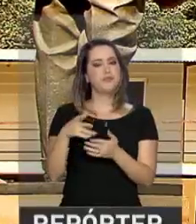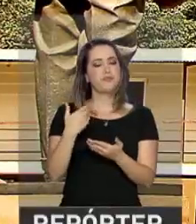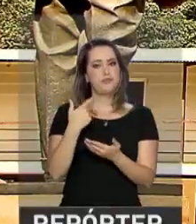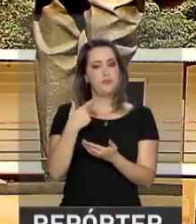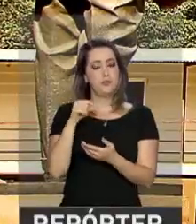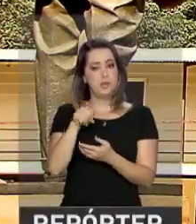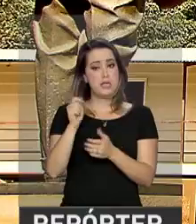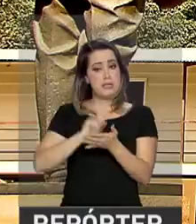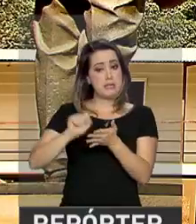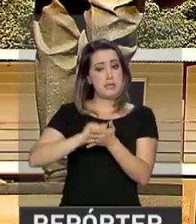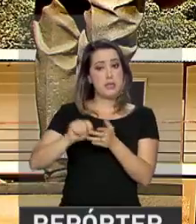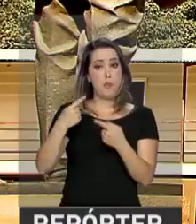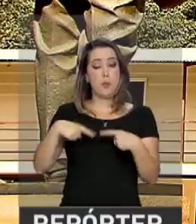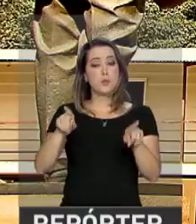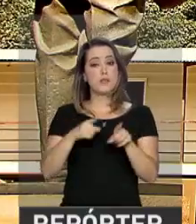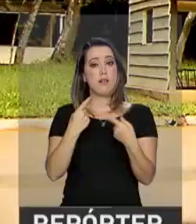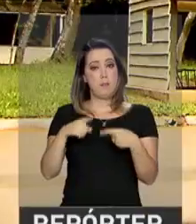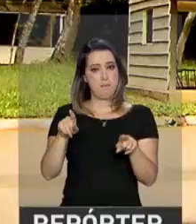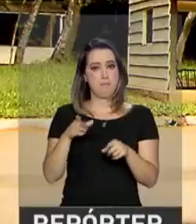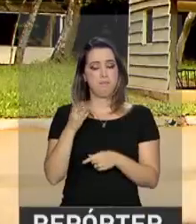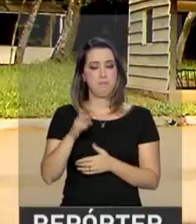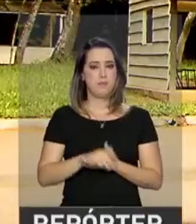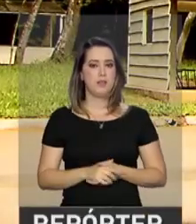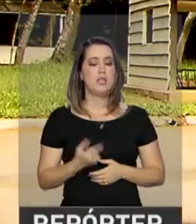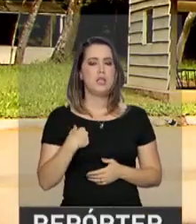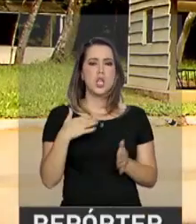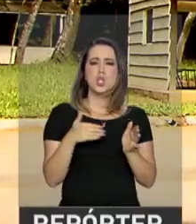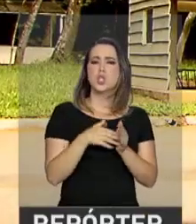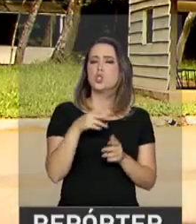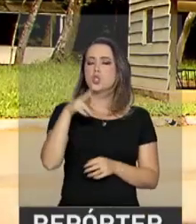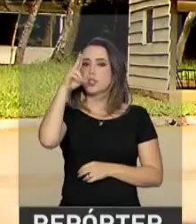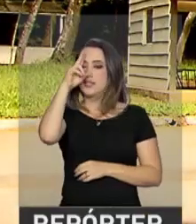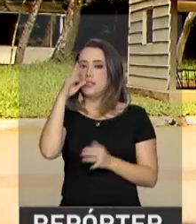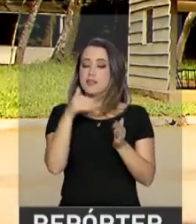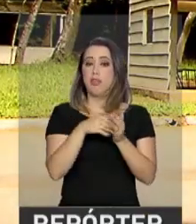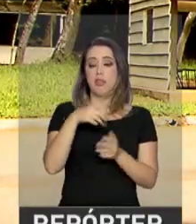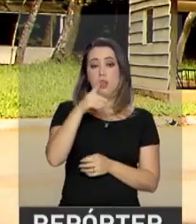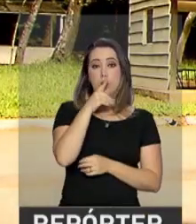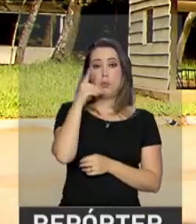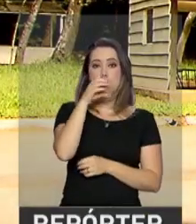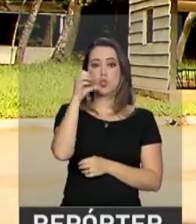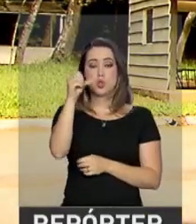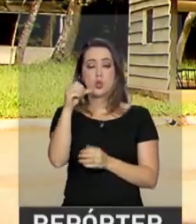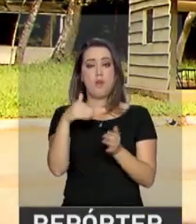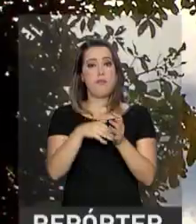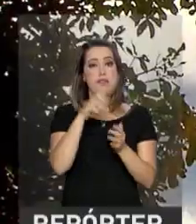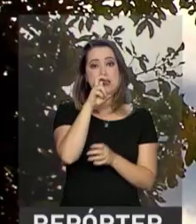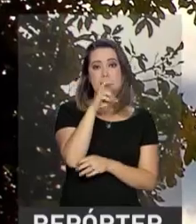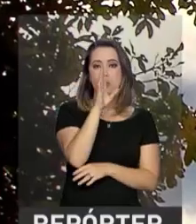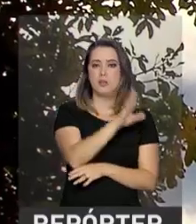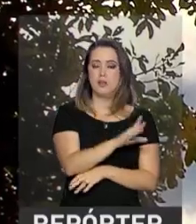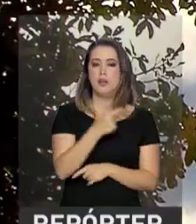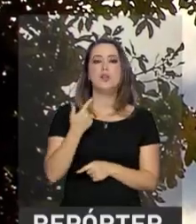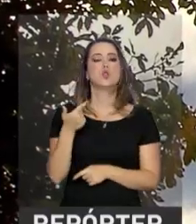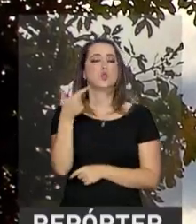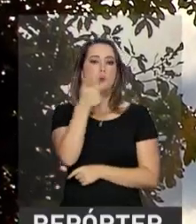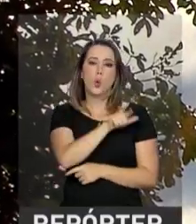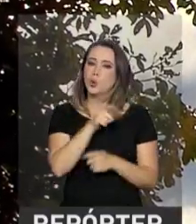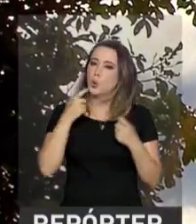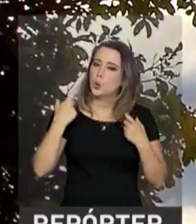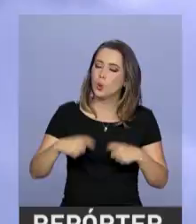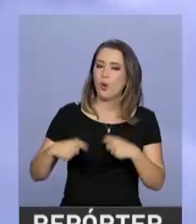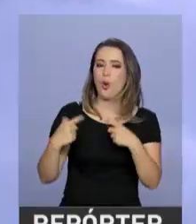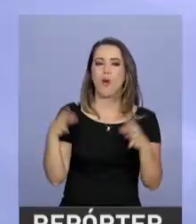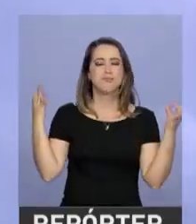Catetinho está aberto à visitação de terça-feira a domingo, das nove da manhã às cinco da tarde. Mais uma atração